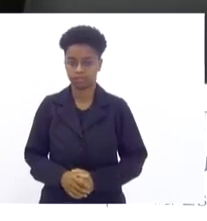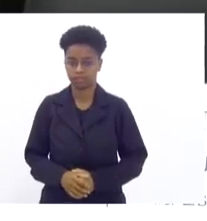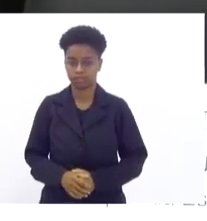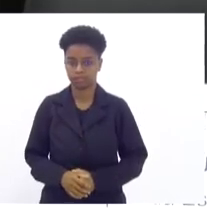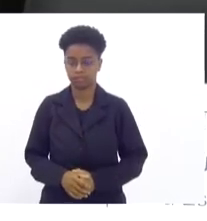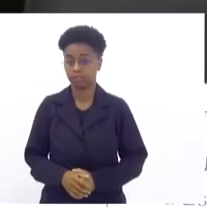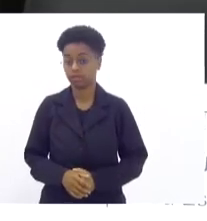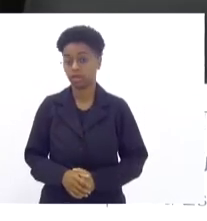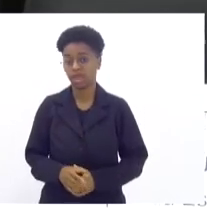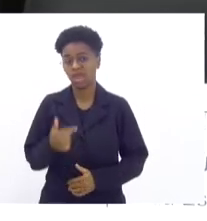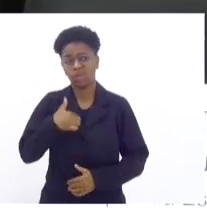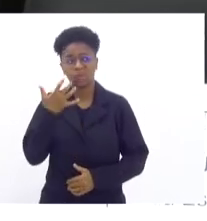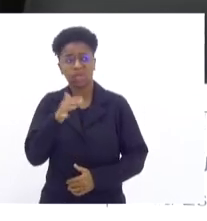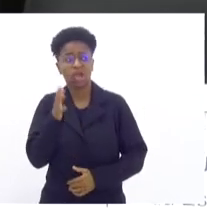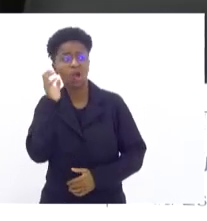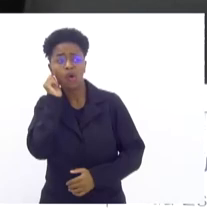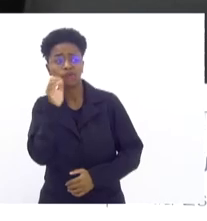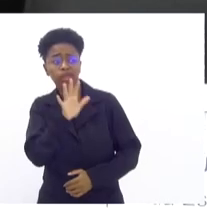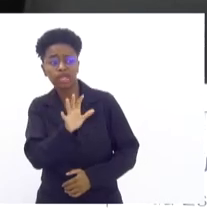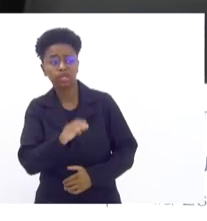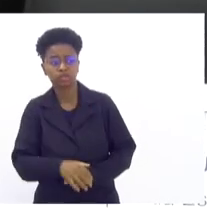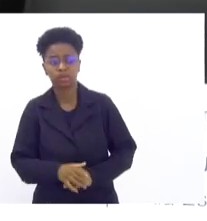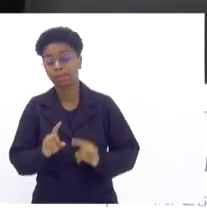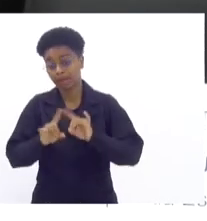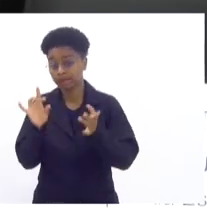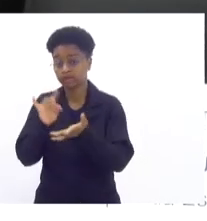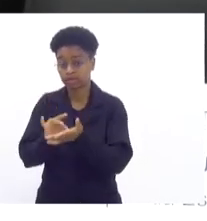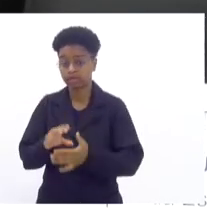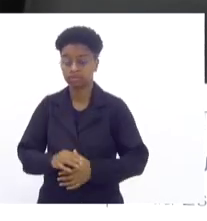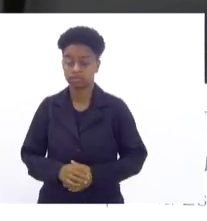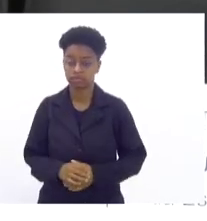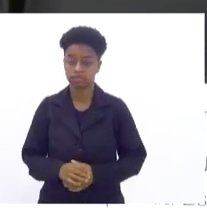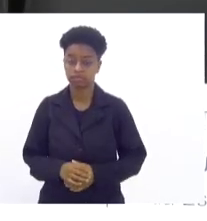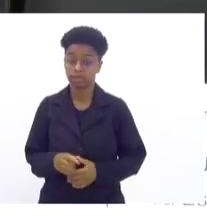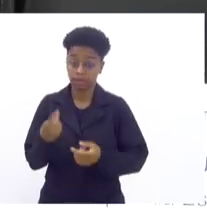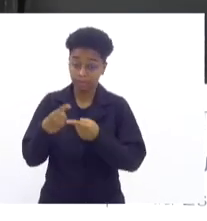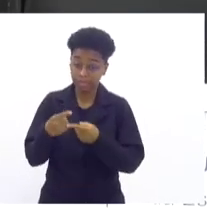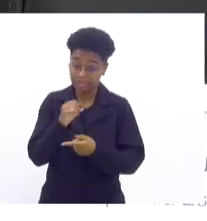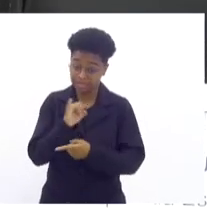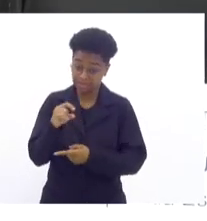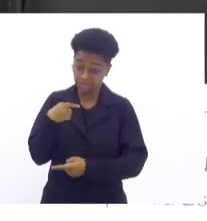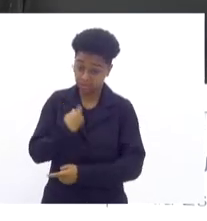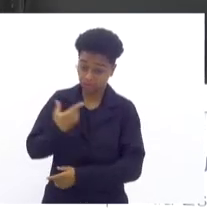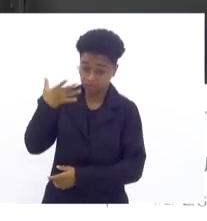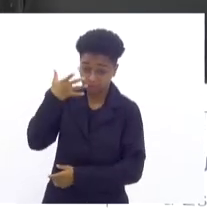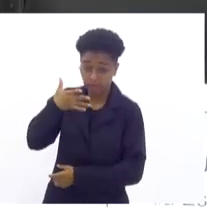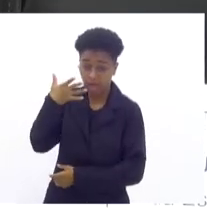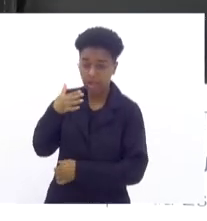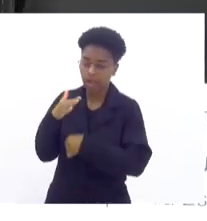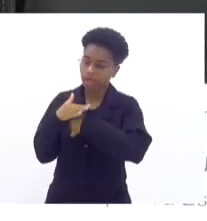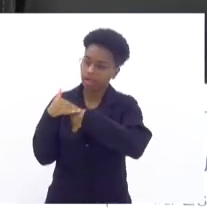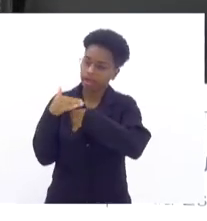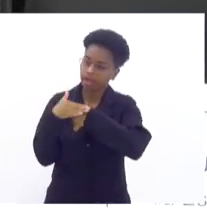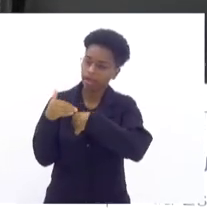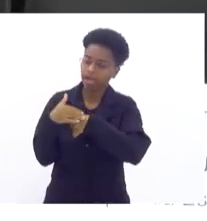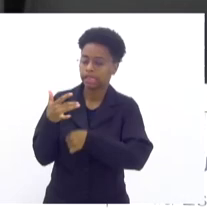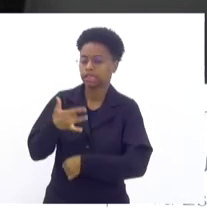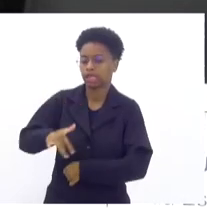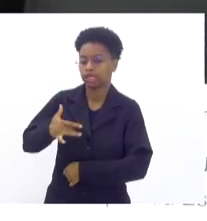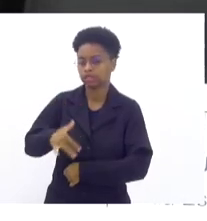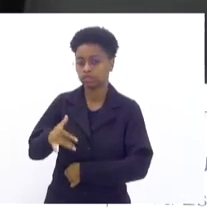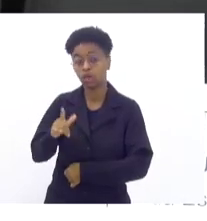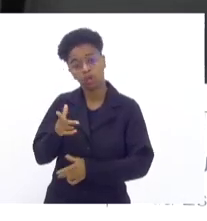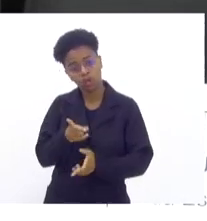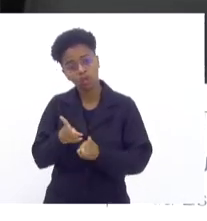Muitos não querem ouvir isso, mas essa é a verdade, tá? Porque enquanto a gente estiver com essa fala aí de passar a mão na cabeça deles, eles vão